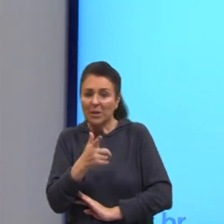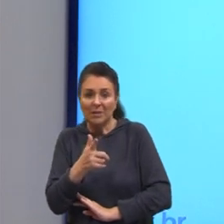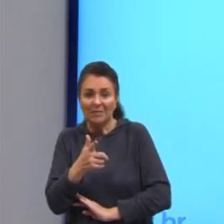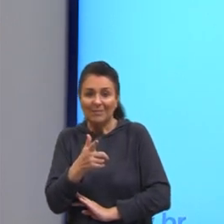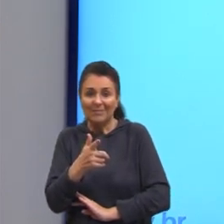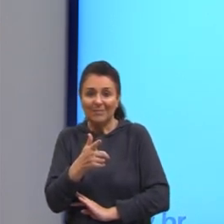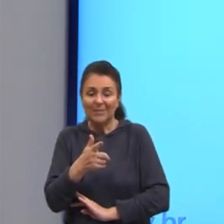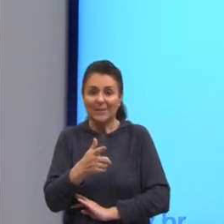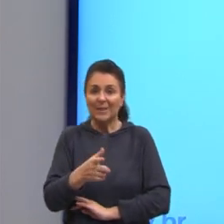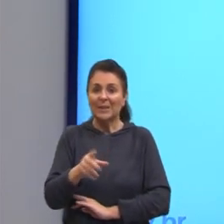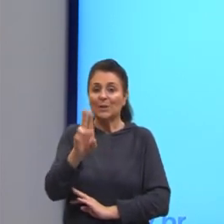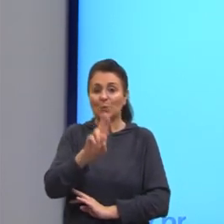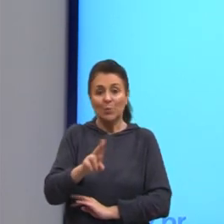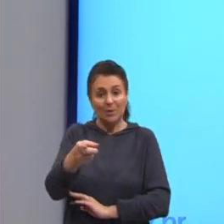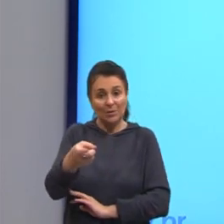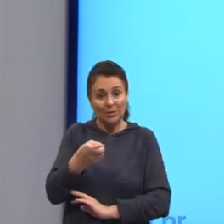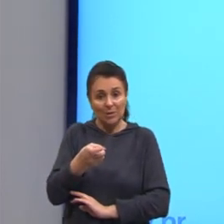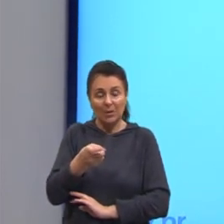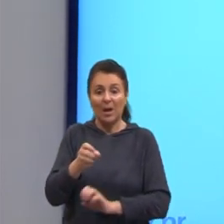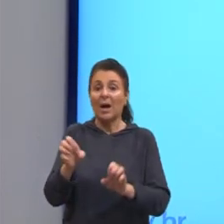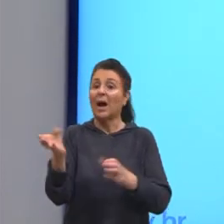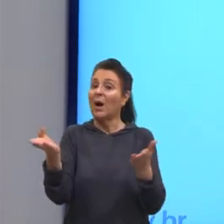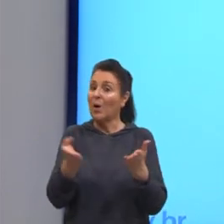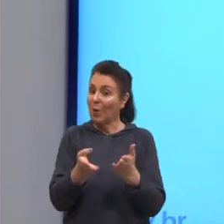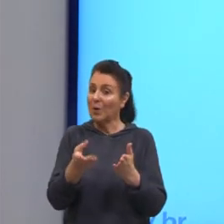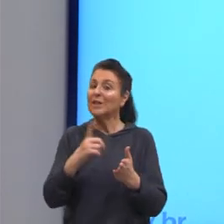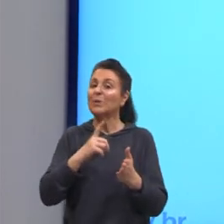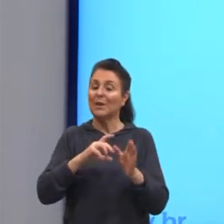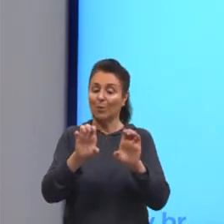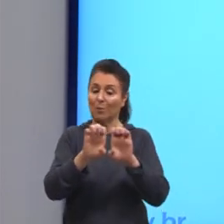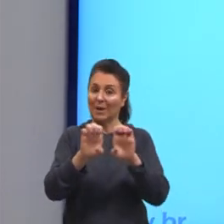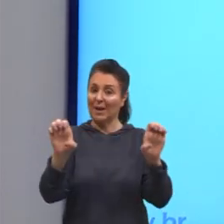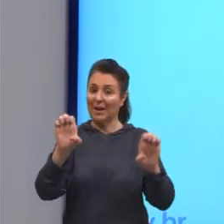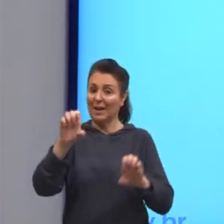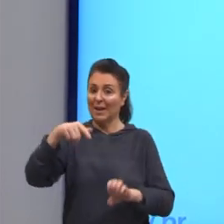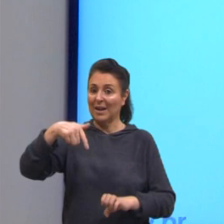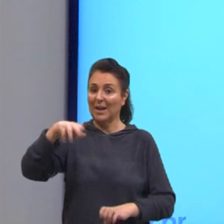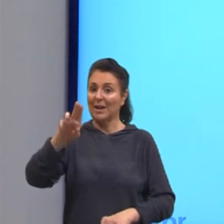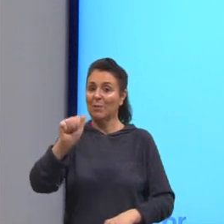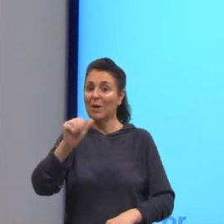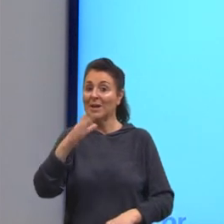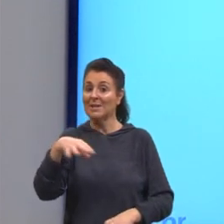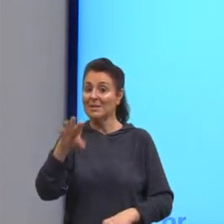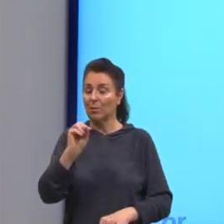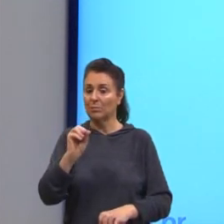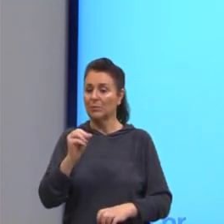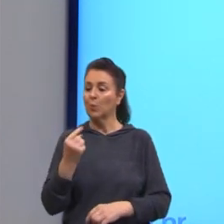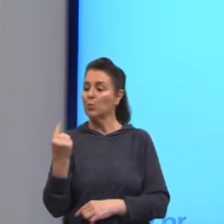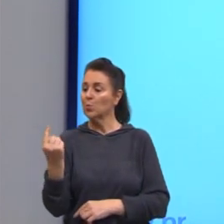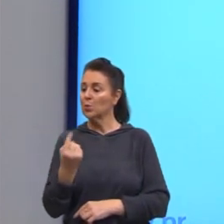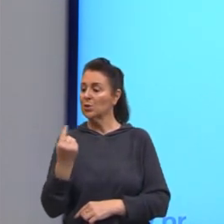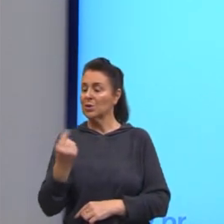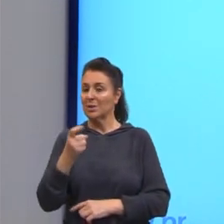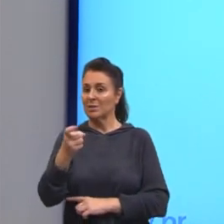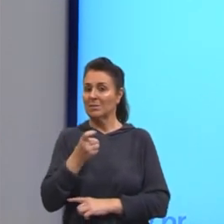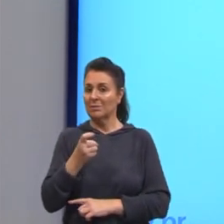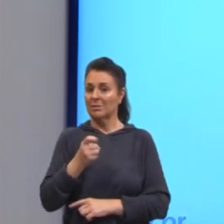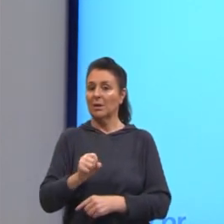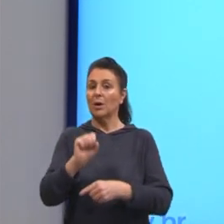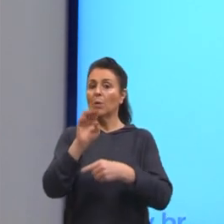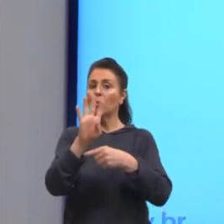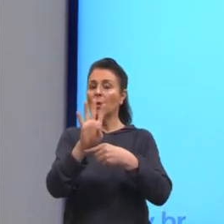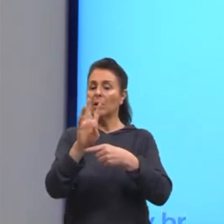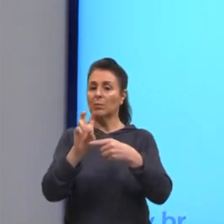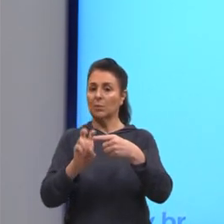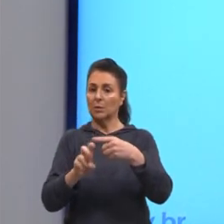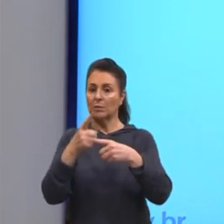Então, aqui, vira uma equaçãozinha. Nós vamos isolar o X, né? Aqui nós tínhamos 4 quintos